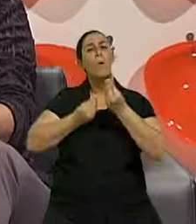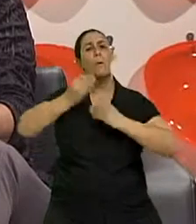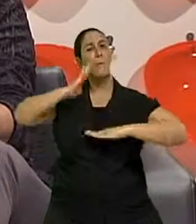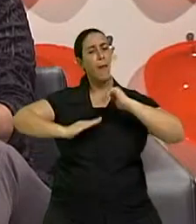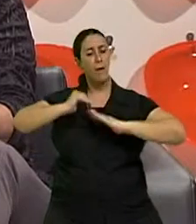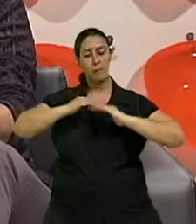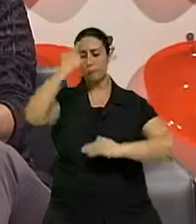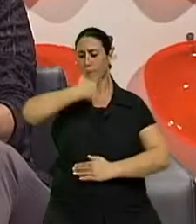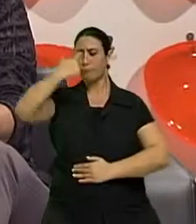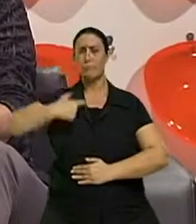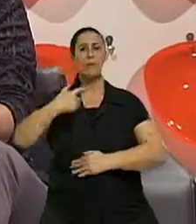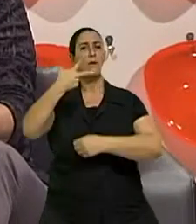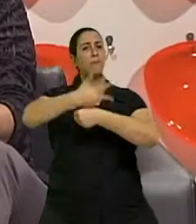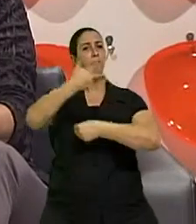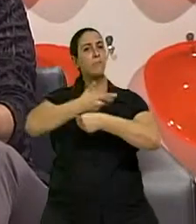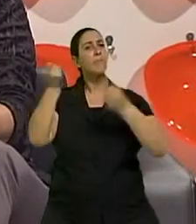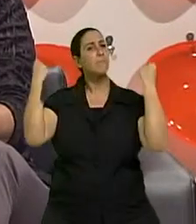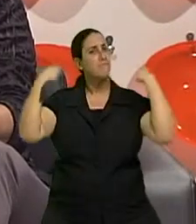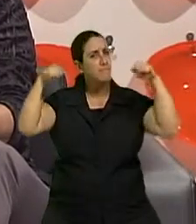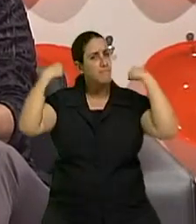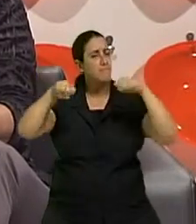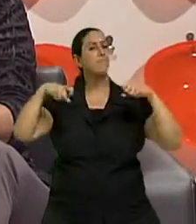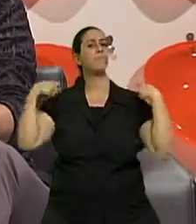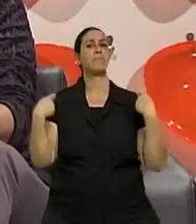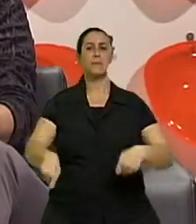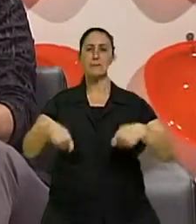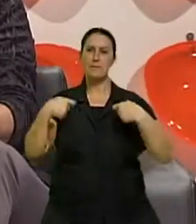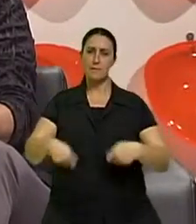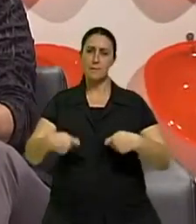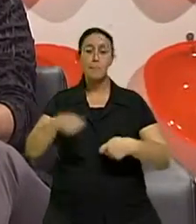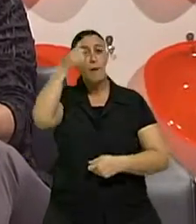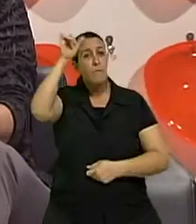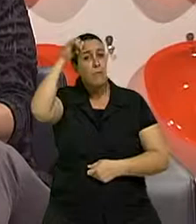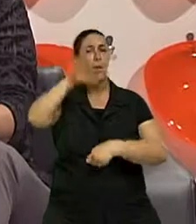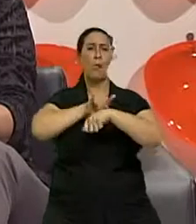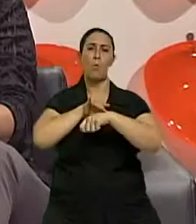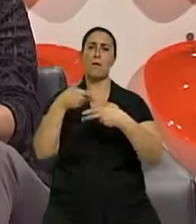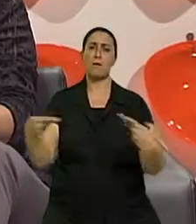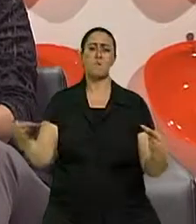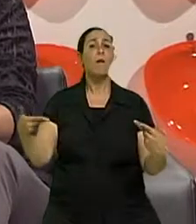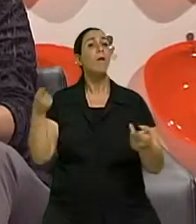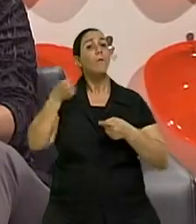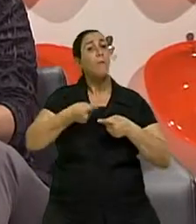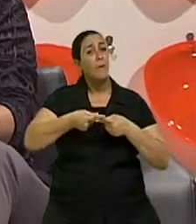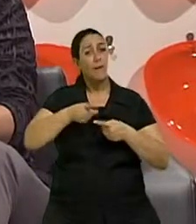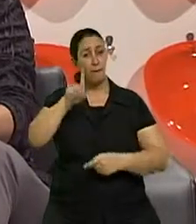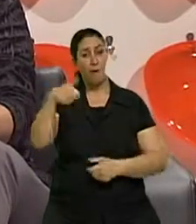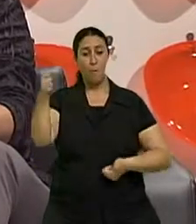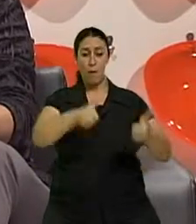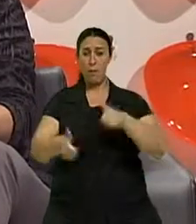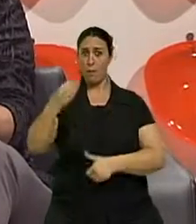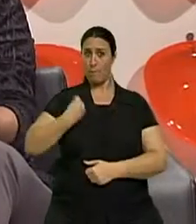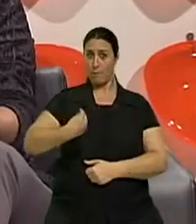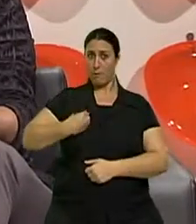exercício físico na prevenção de doenças no idoso. A qualidade de vida na terceira idade é